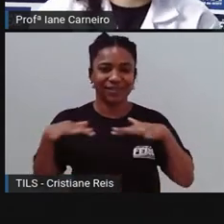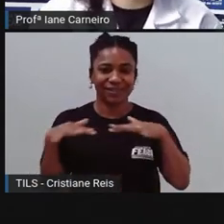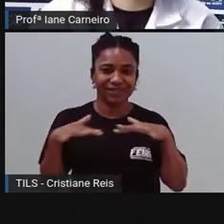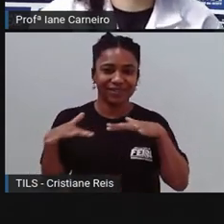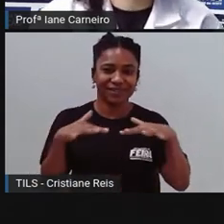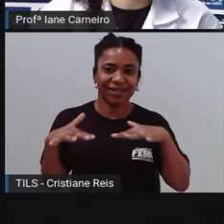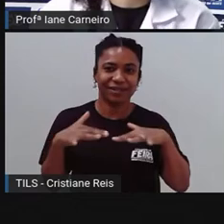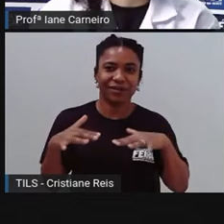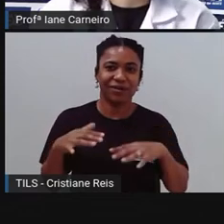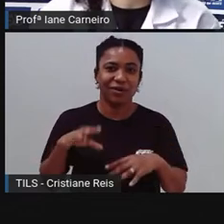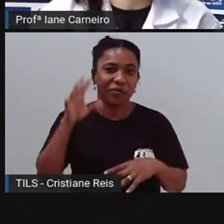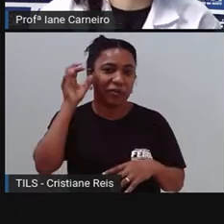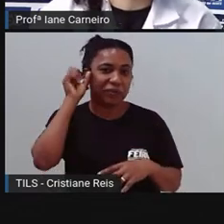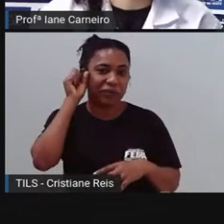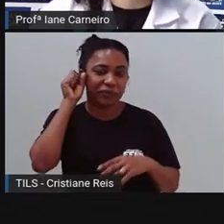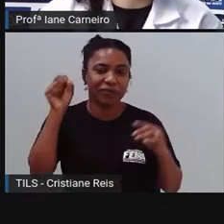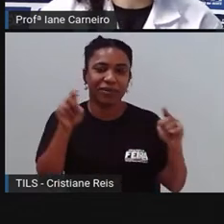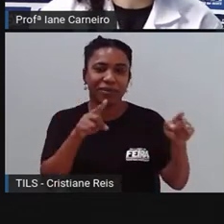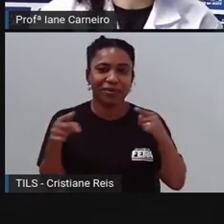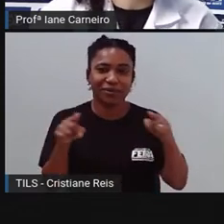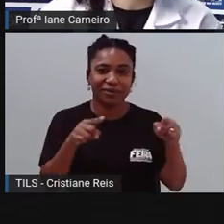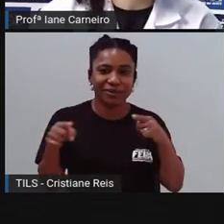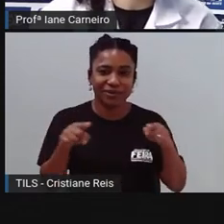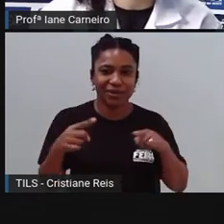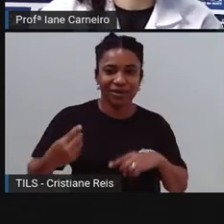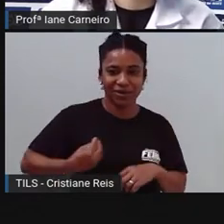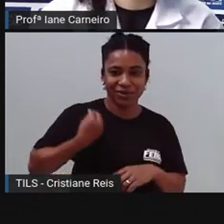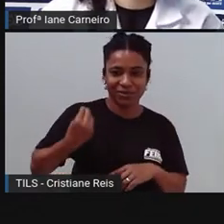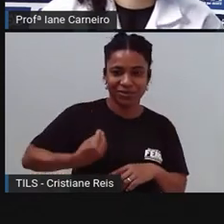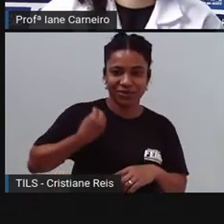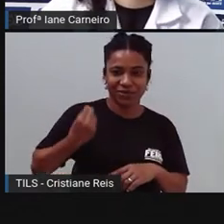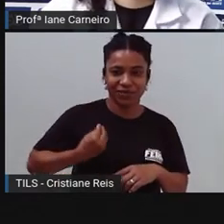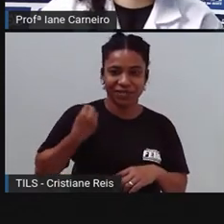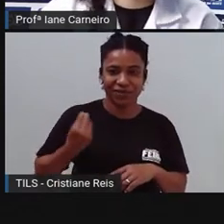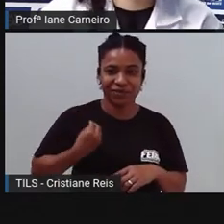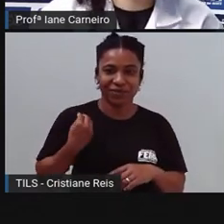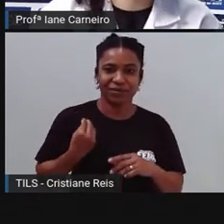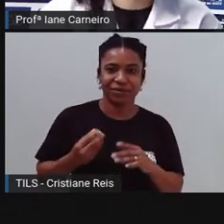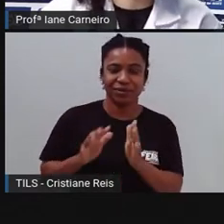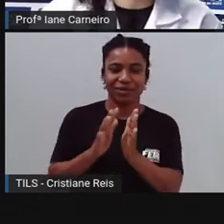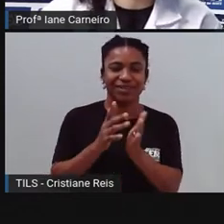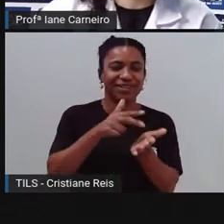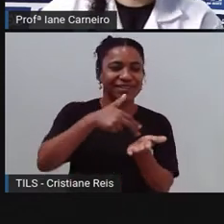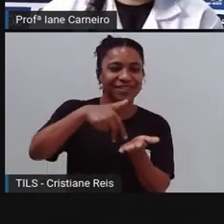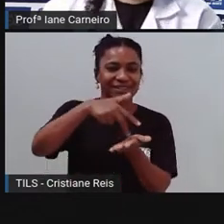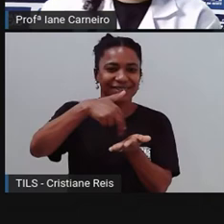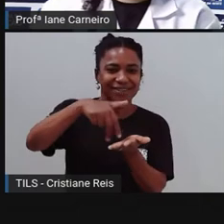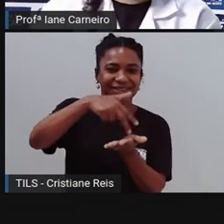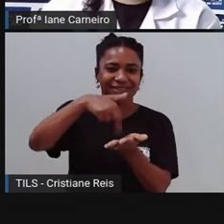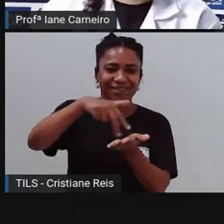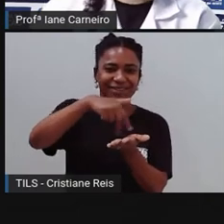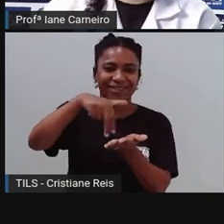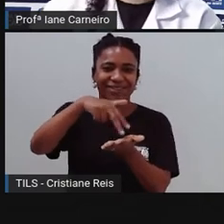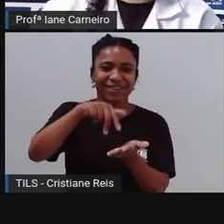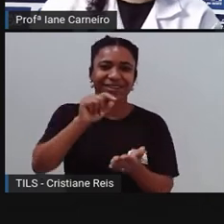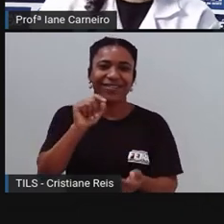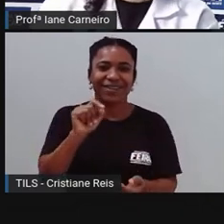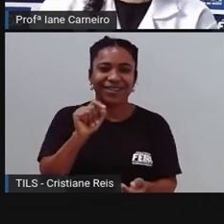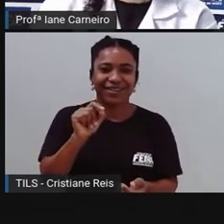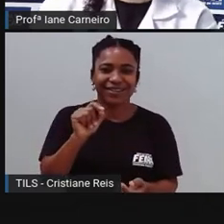Essa, a Pró não sabe essa, não. Quem aí sabe essa? Vamos descobrir juntos? Ó,